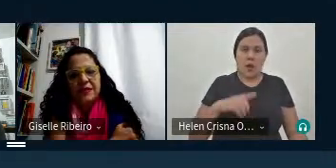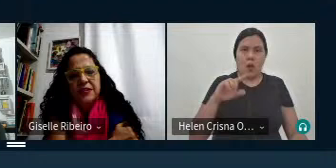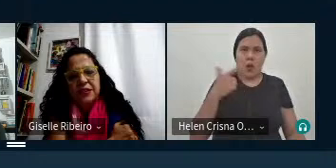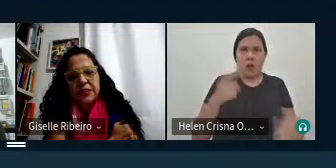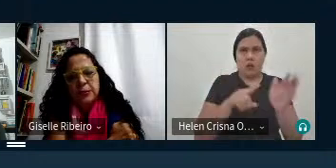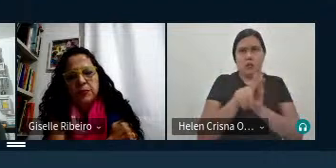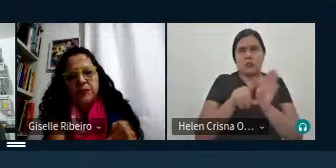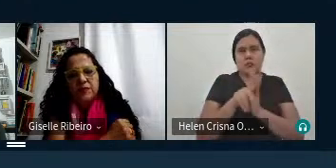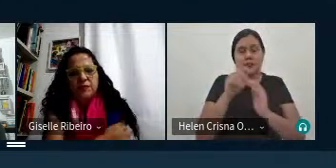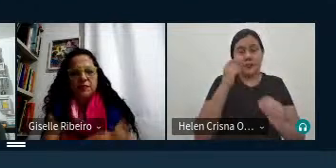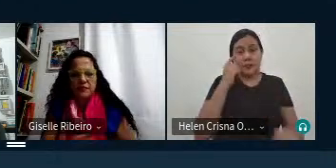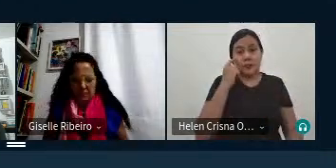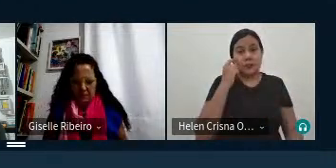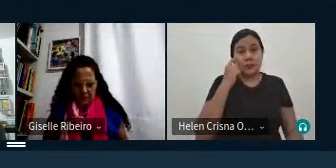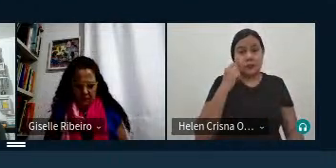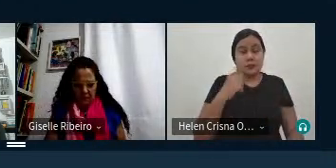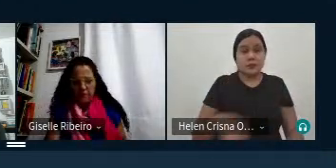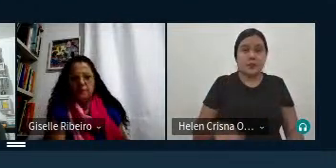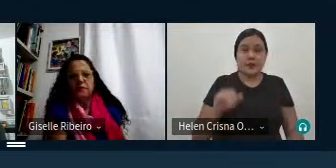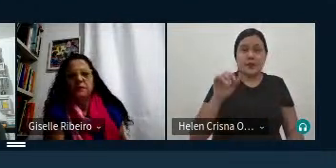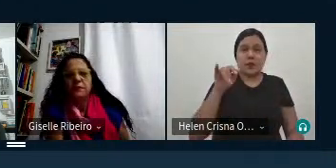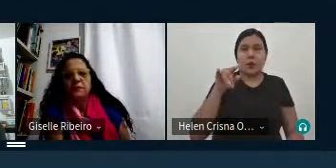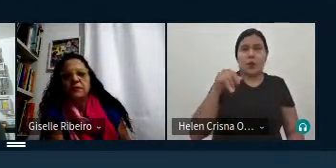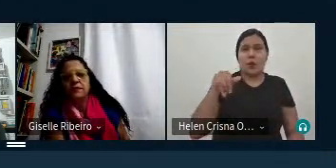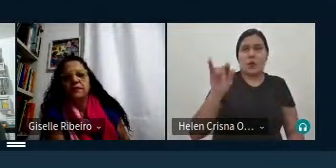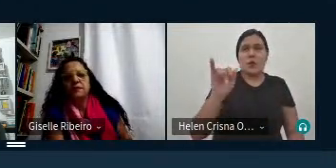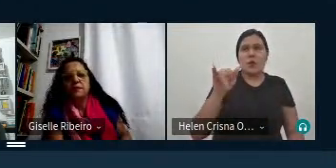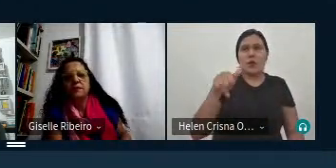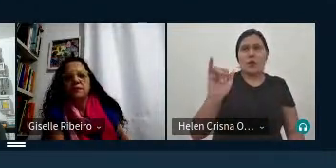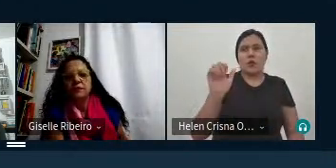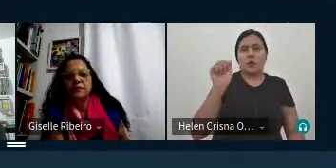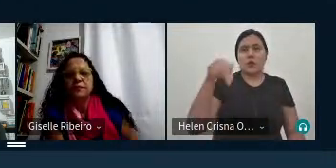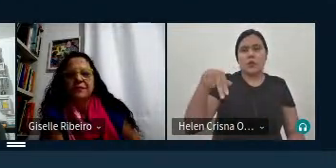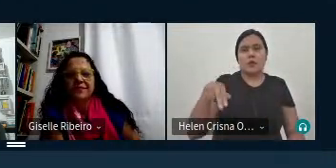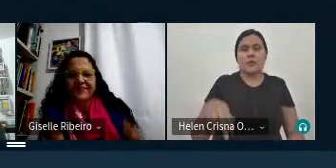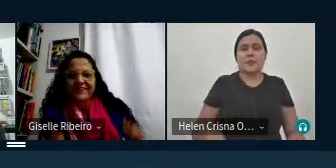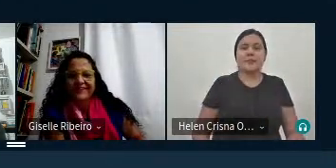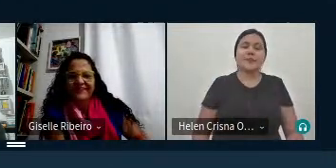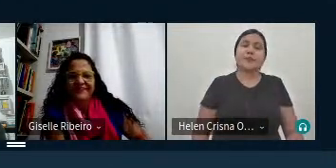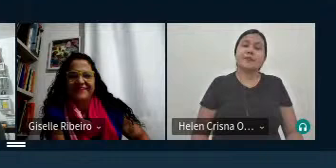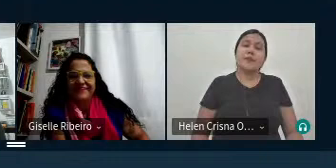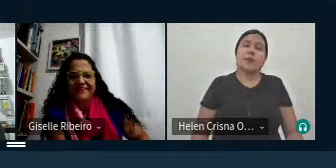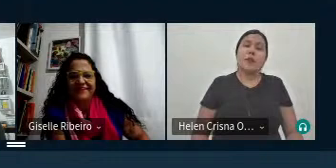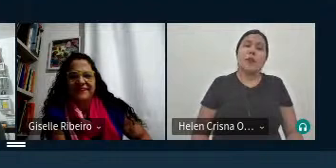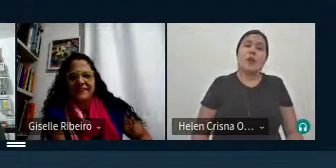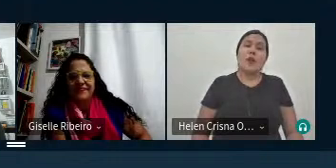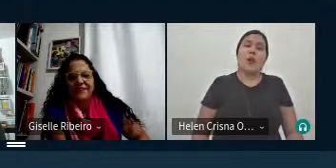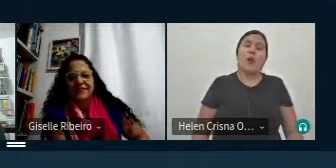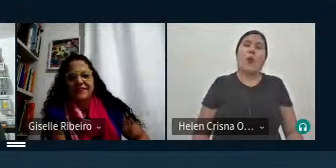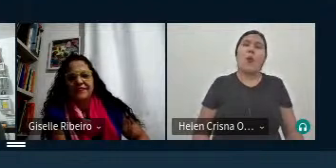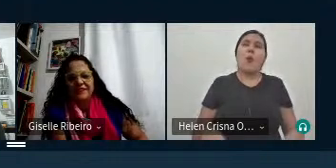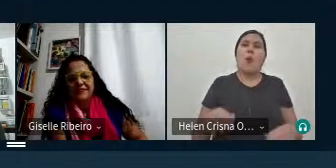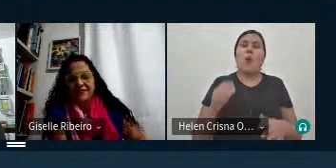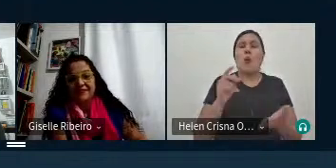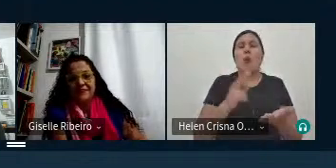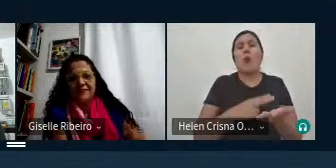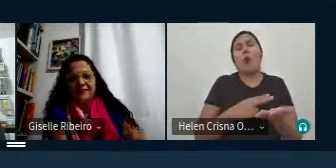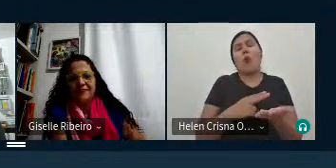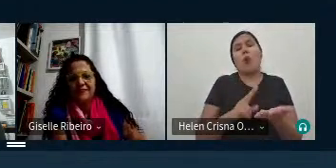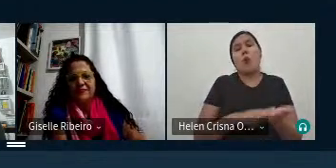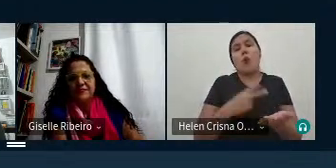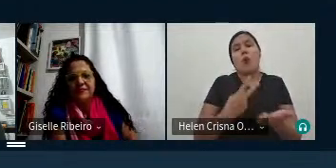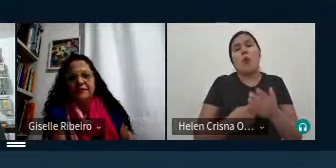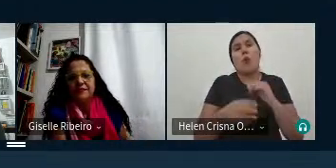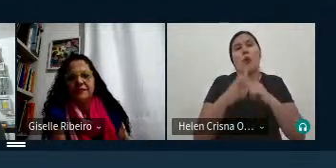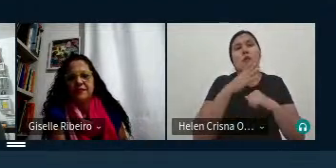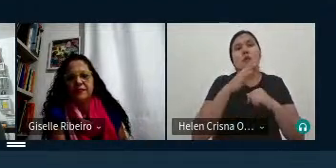aqui que é do Ian Moreira e é para o Cássio também a função do tradutor é conhecer